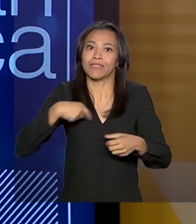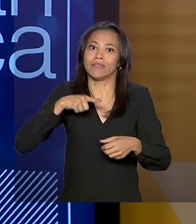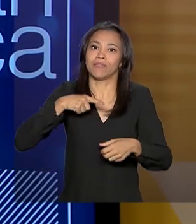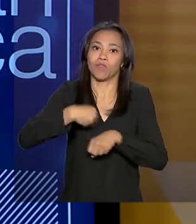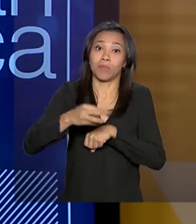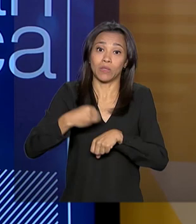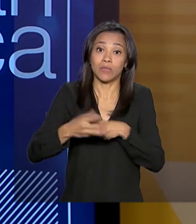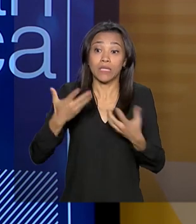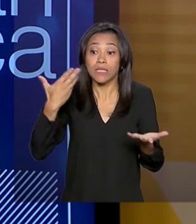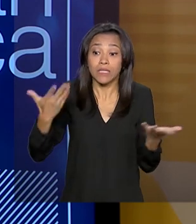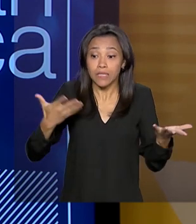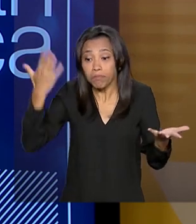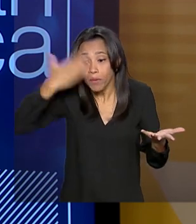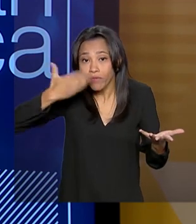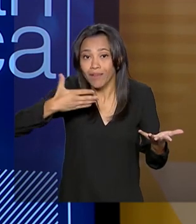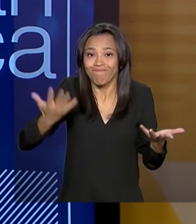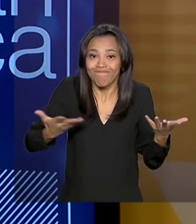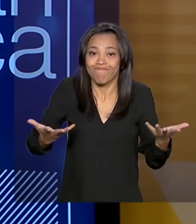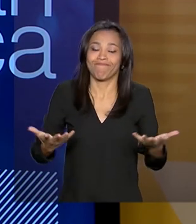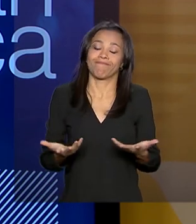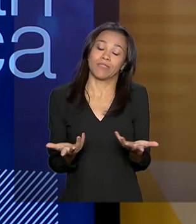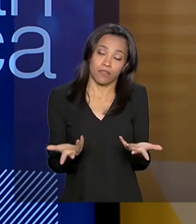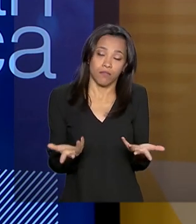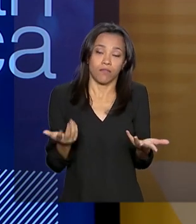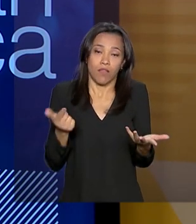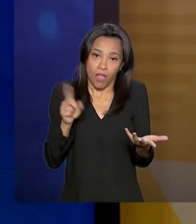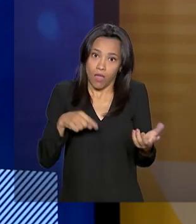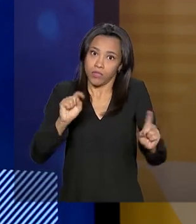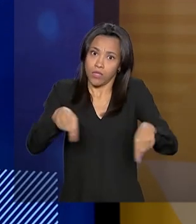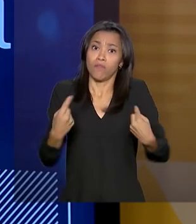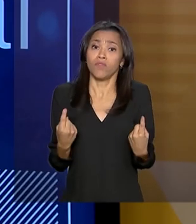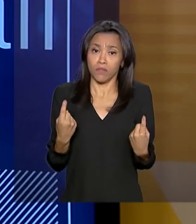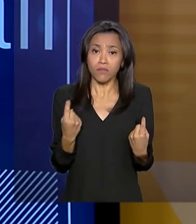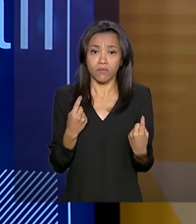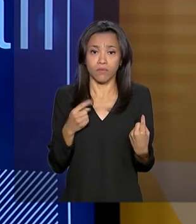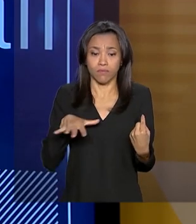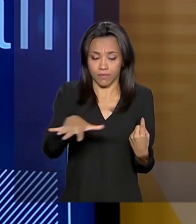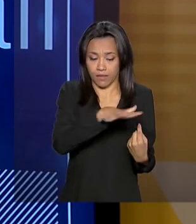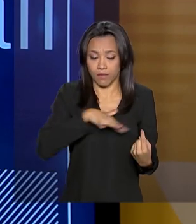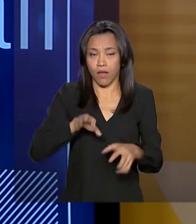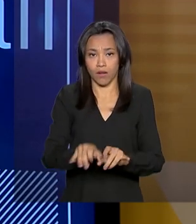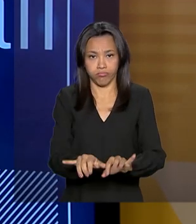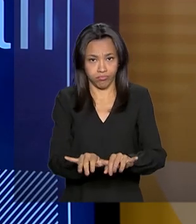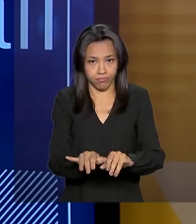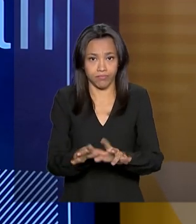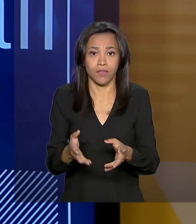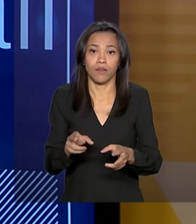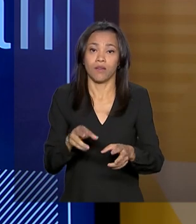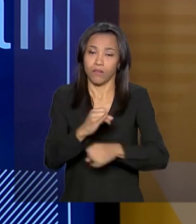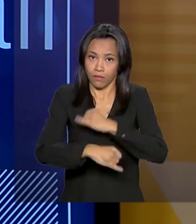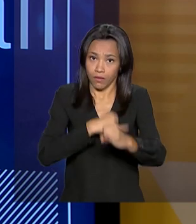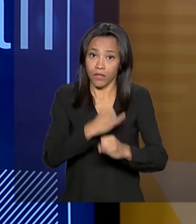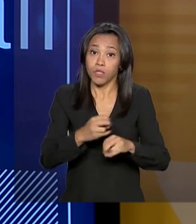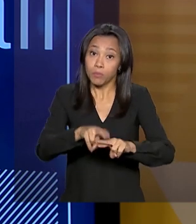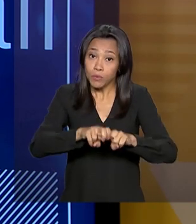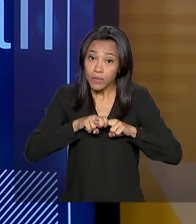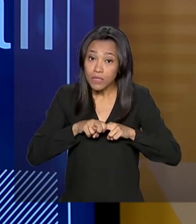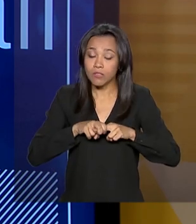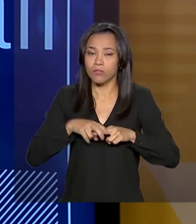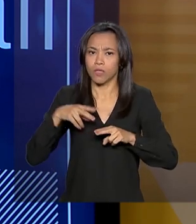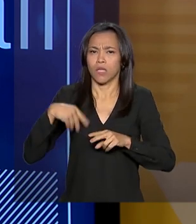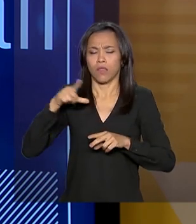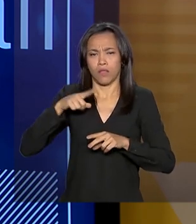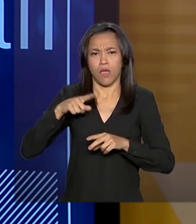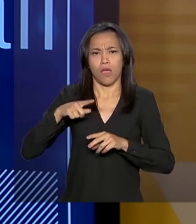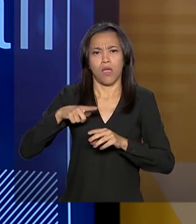complicado. Então, é um desafio, realmente. Por isso que nós apostamos bastante em autorregulação.